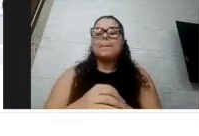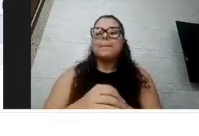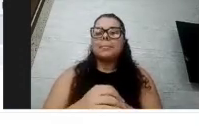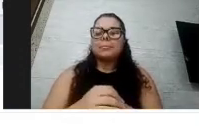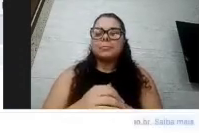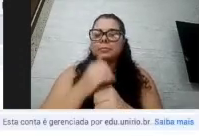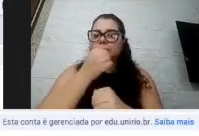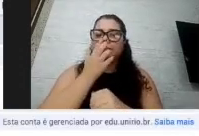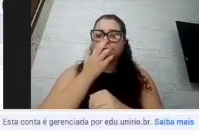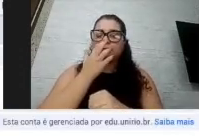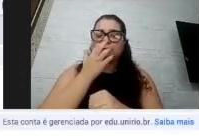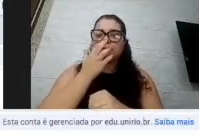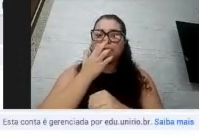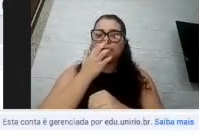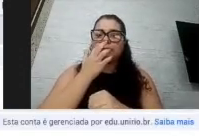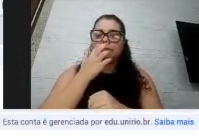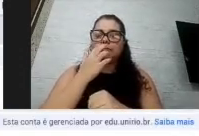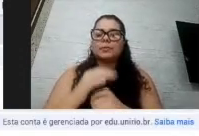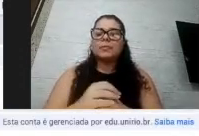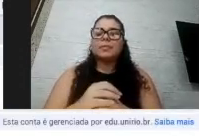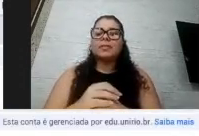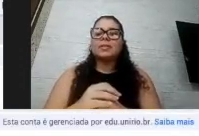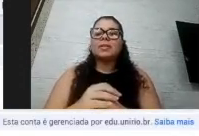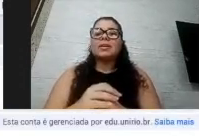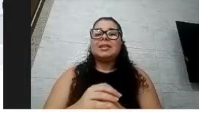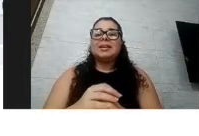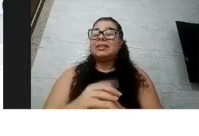Não estou também. Outra turma. Meu Deus, vocês verem como eu estou.